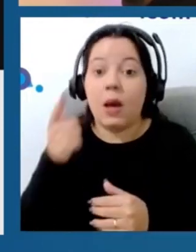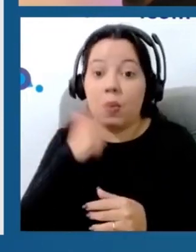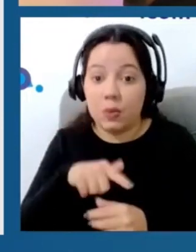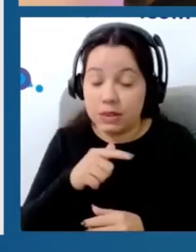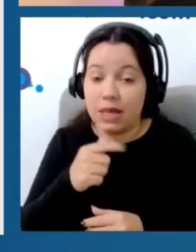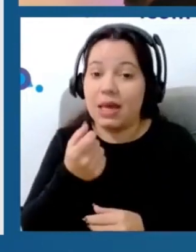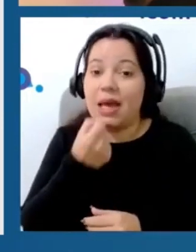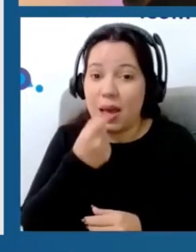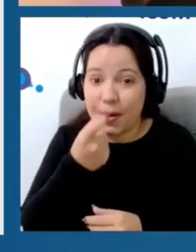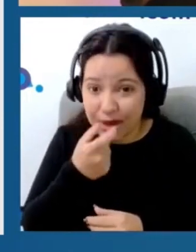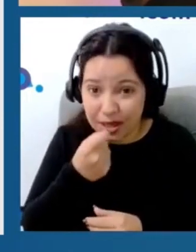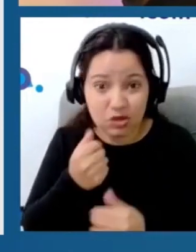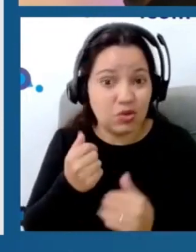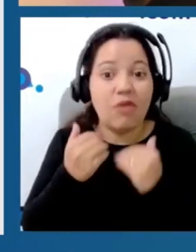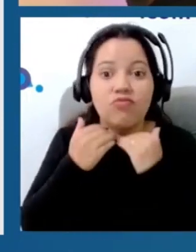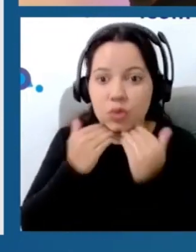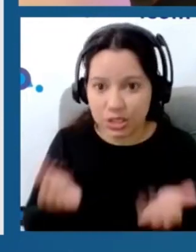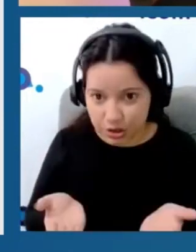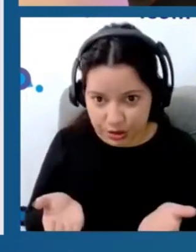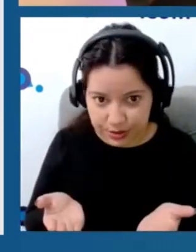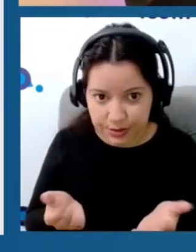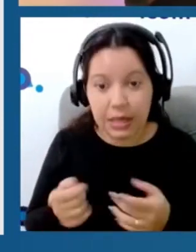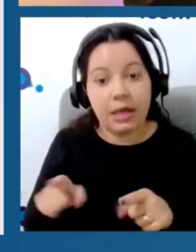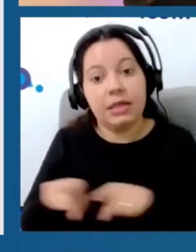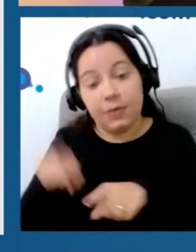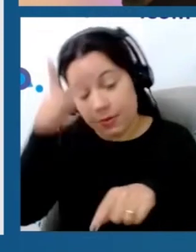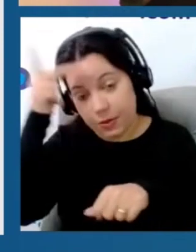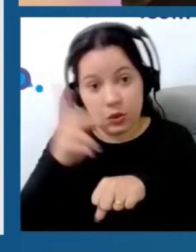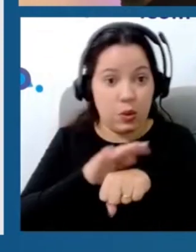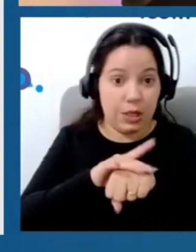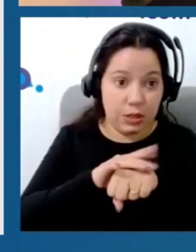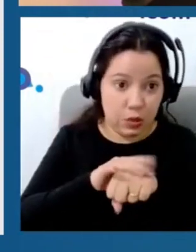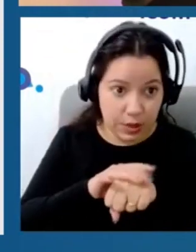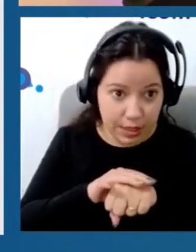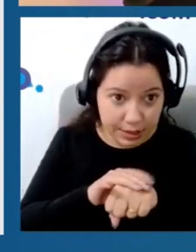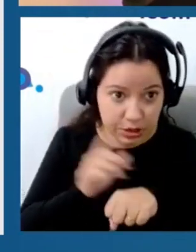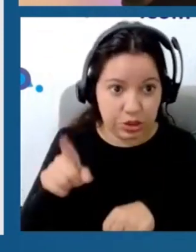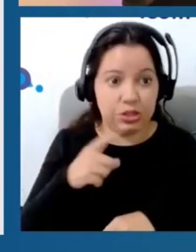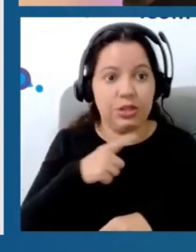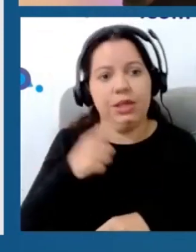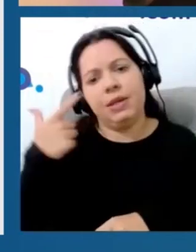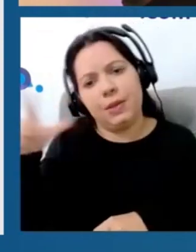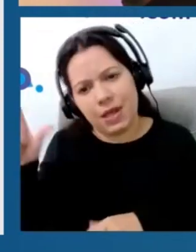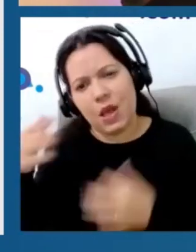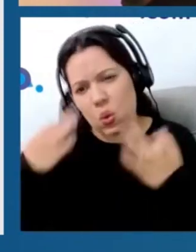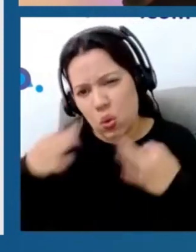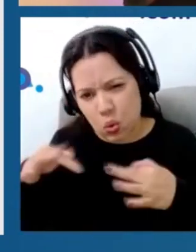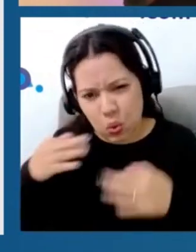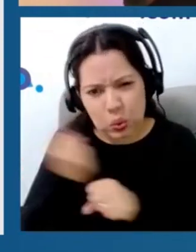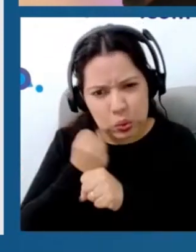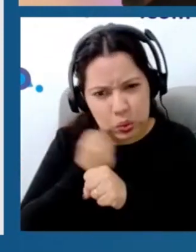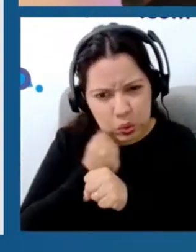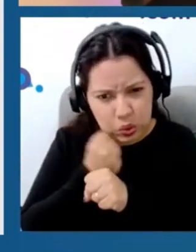também desenvolve tolerância cruzada. Em pacientes sob laminectomia e também em pacientes com dor crônica, nós